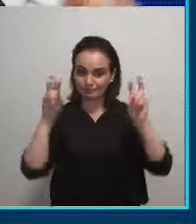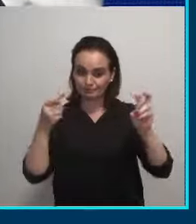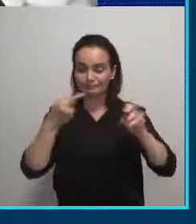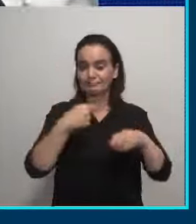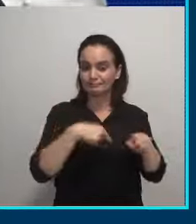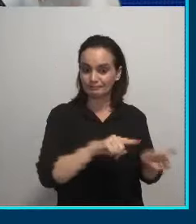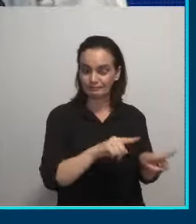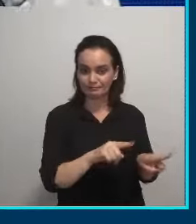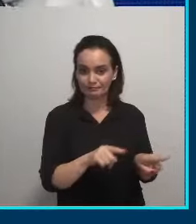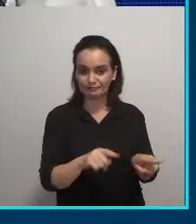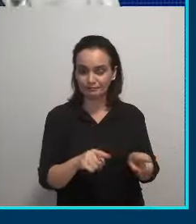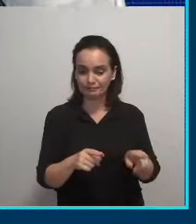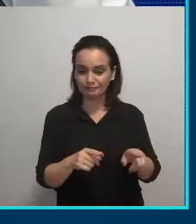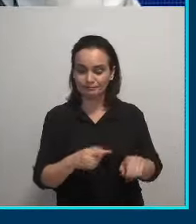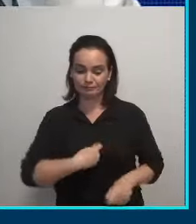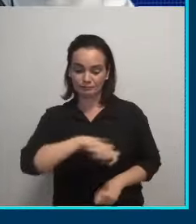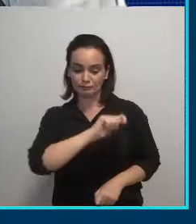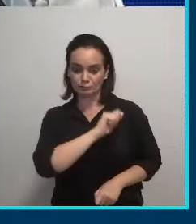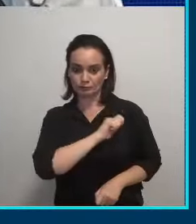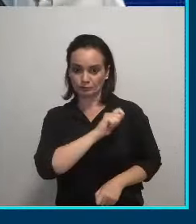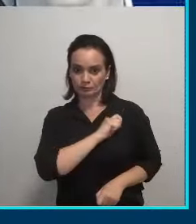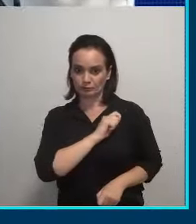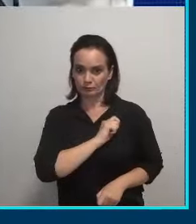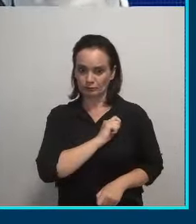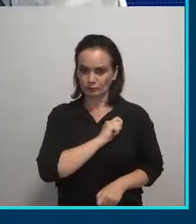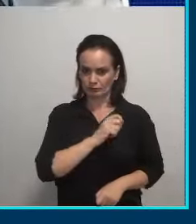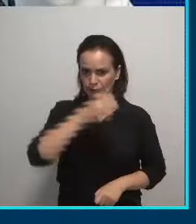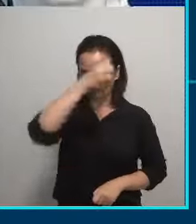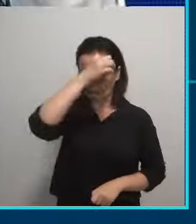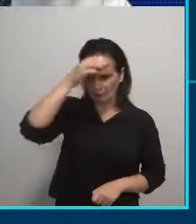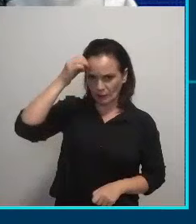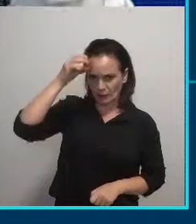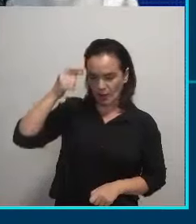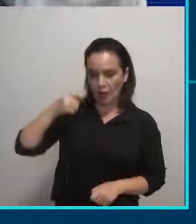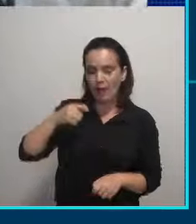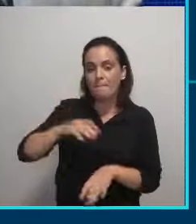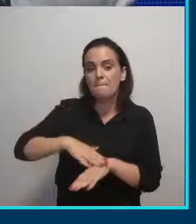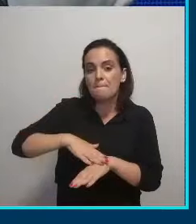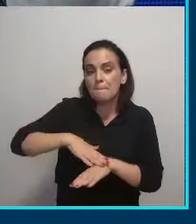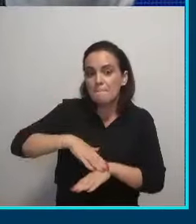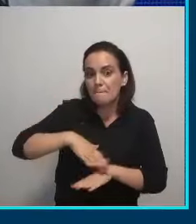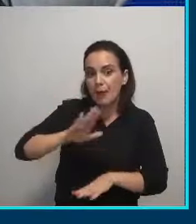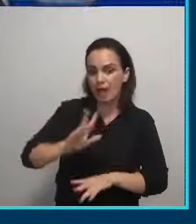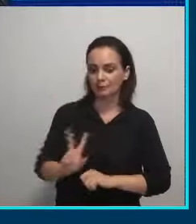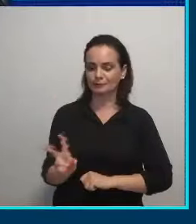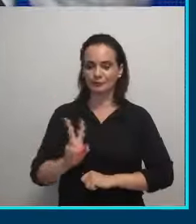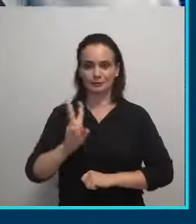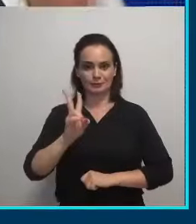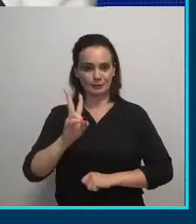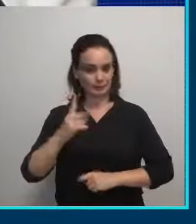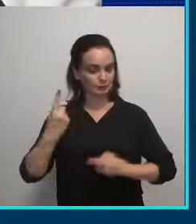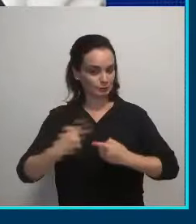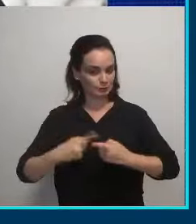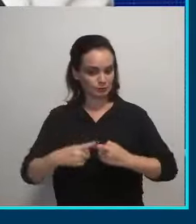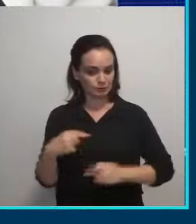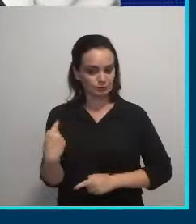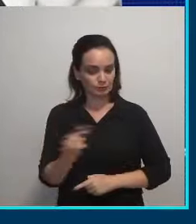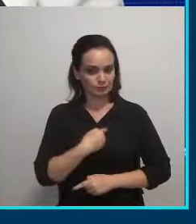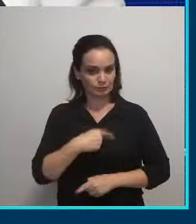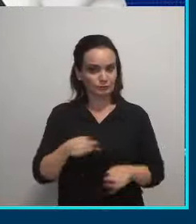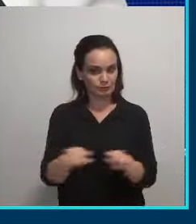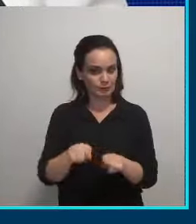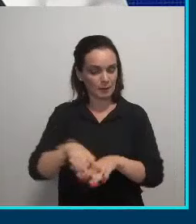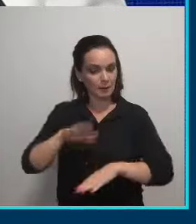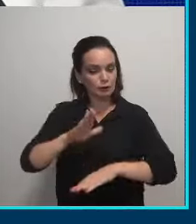inclusive, os fiscais da prefeitura serão cada vez mais valorizados, porque, inclusive, a gente vai recompor o